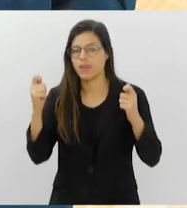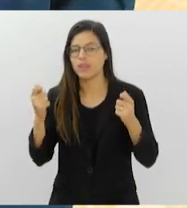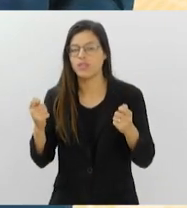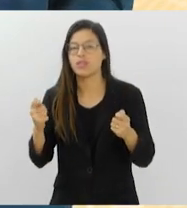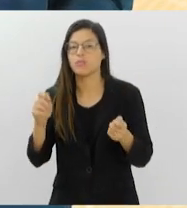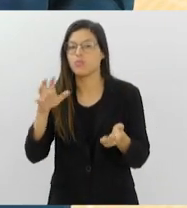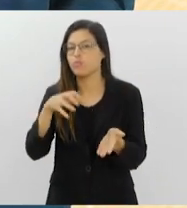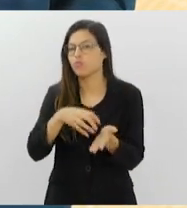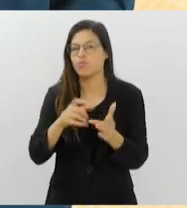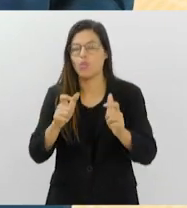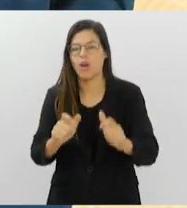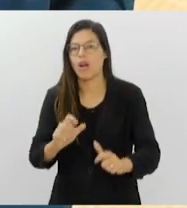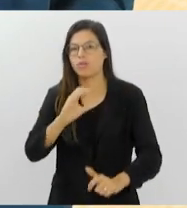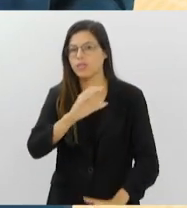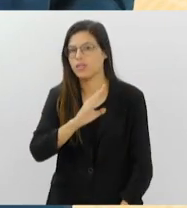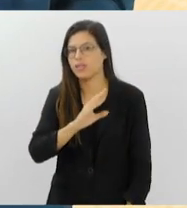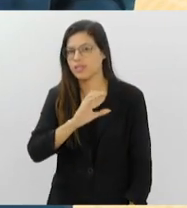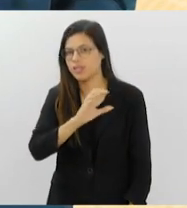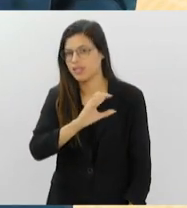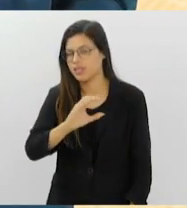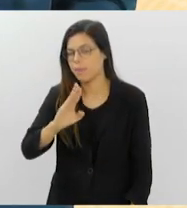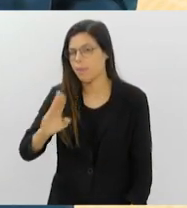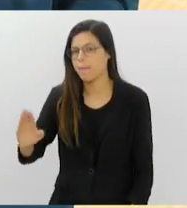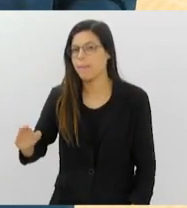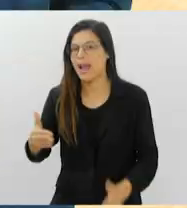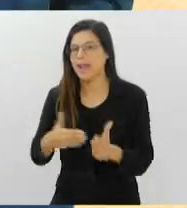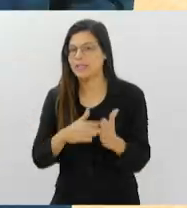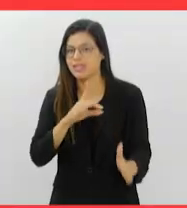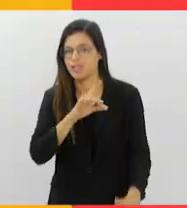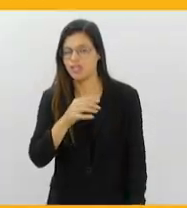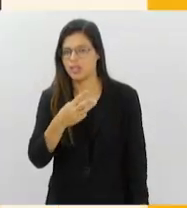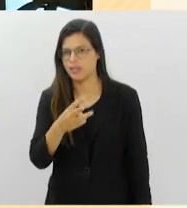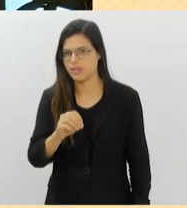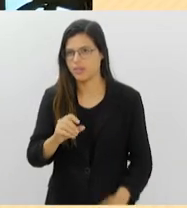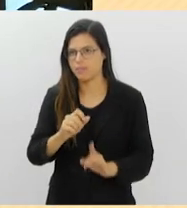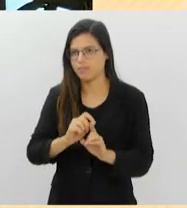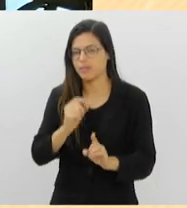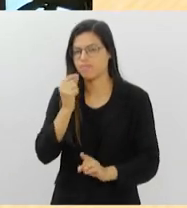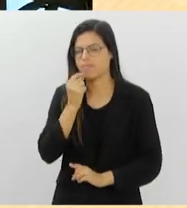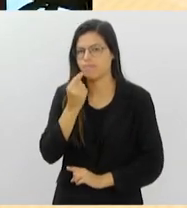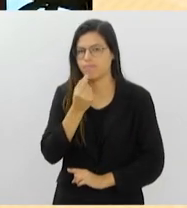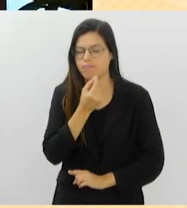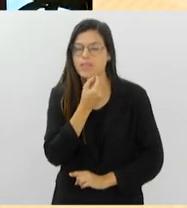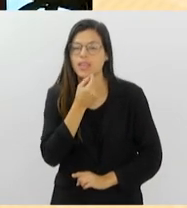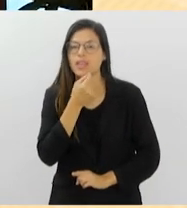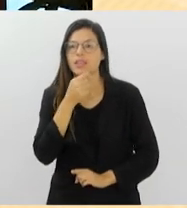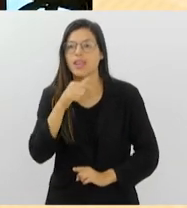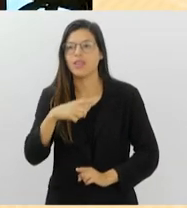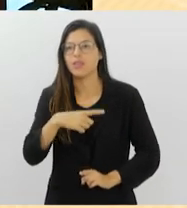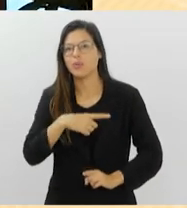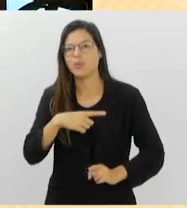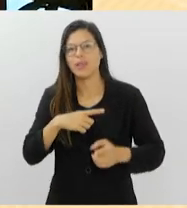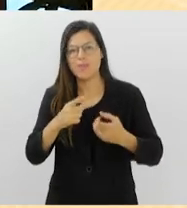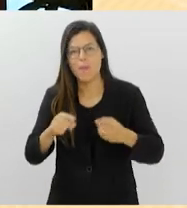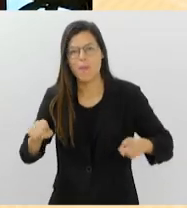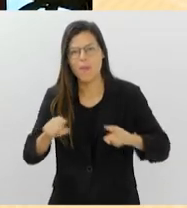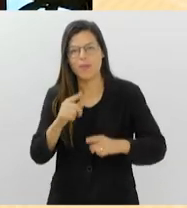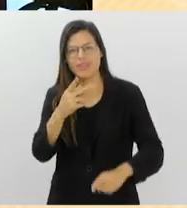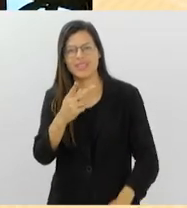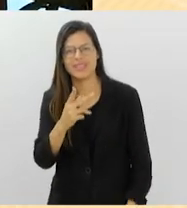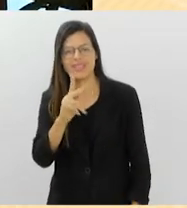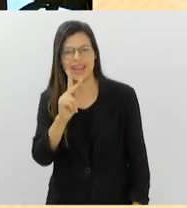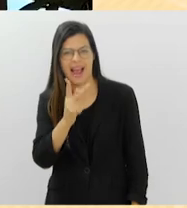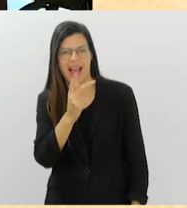Banco do Brasil, com programação que fica até o dia 30 de setembro. O maior festival de arpas do mundo reúne arpistas